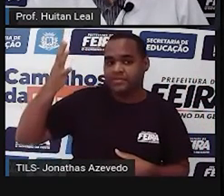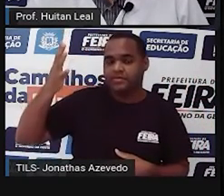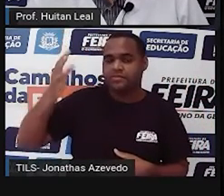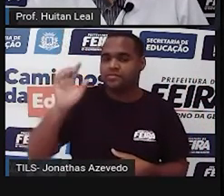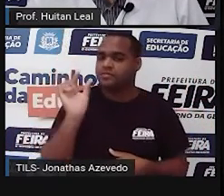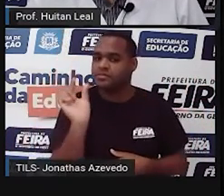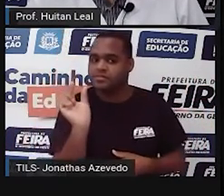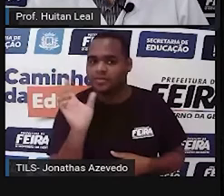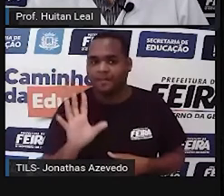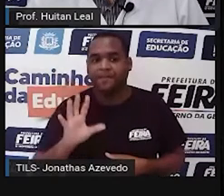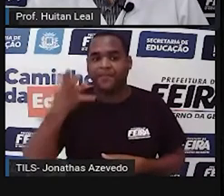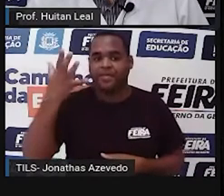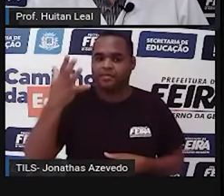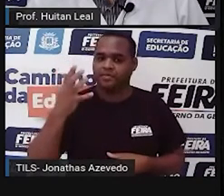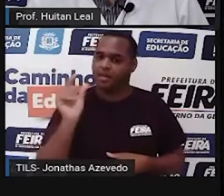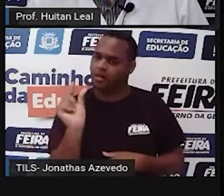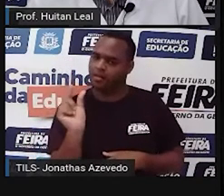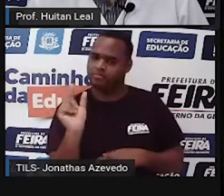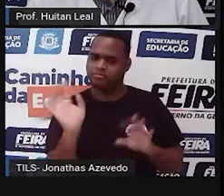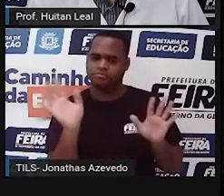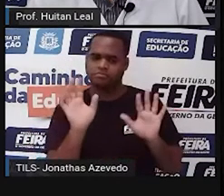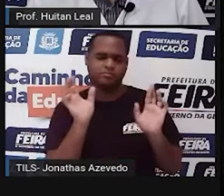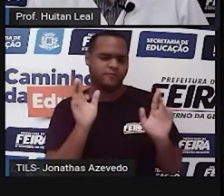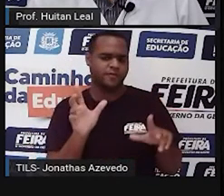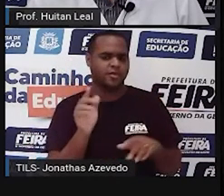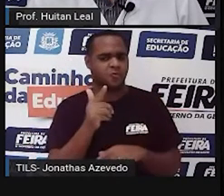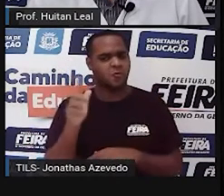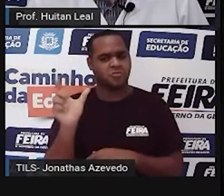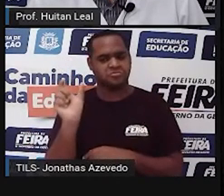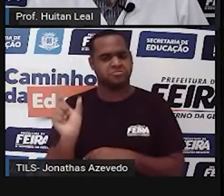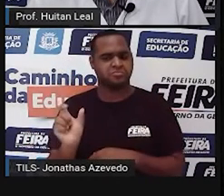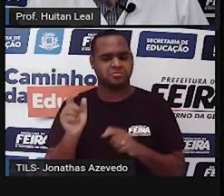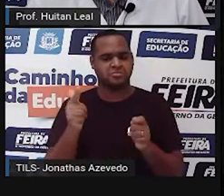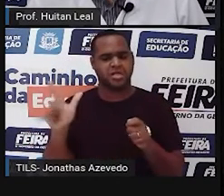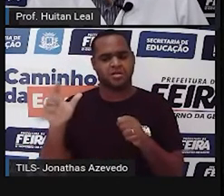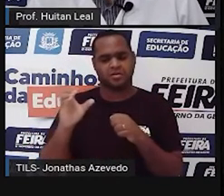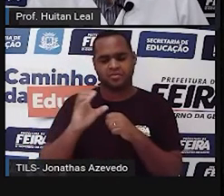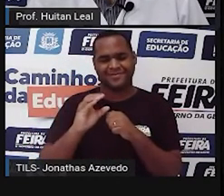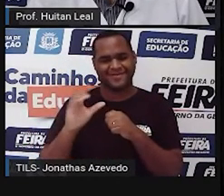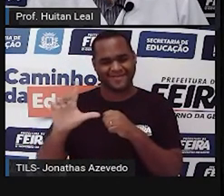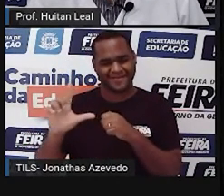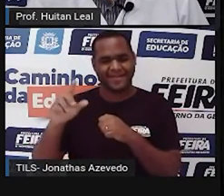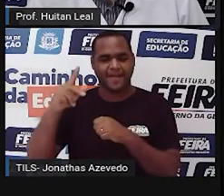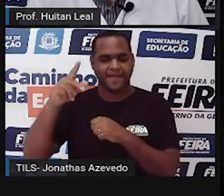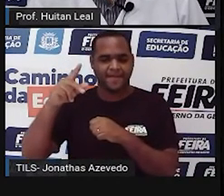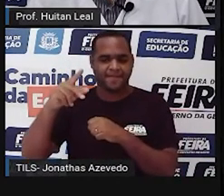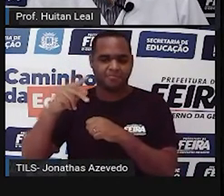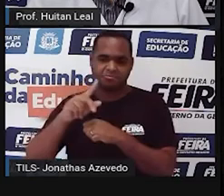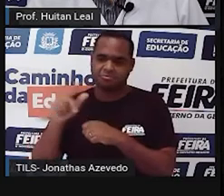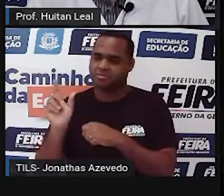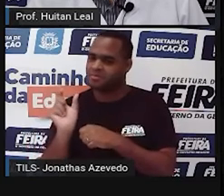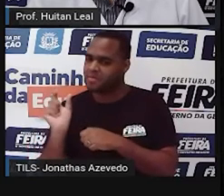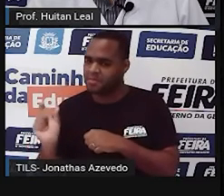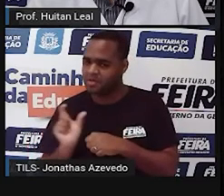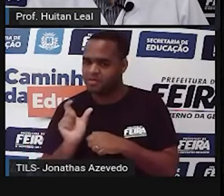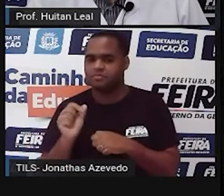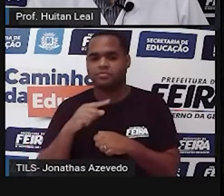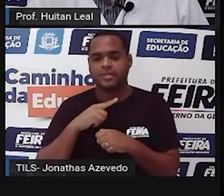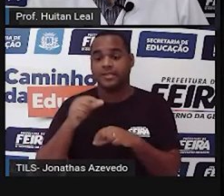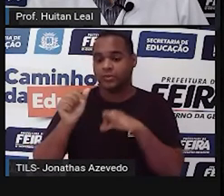um acidente. Ela não era preposição, era uma outra classe de palavra e se tornou preposição